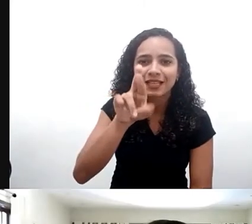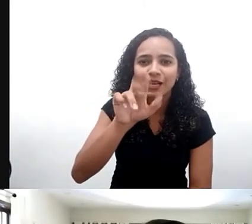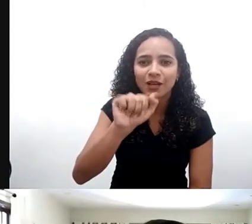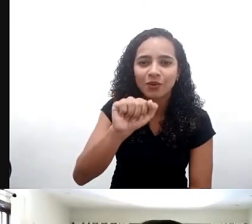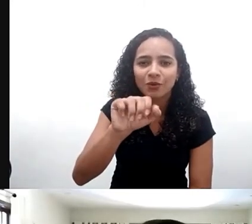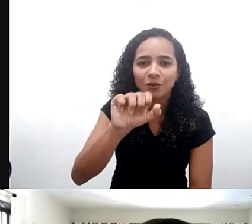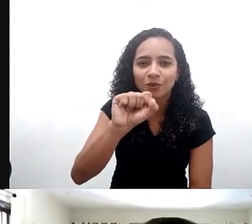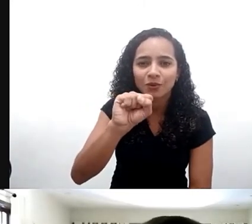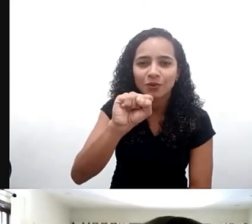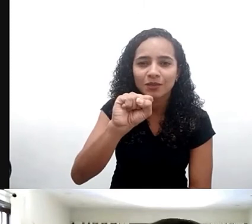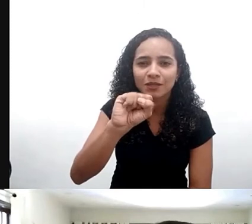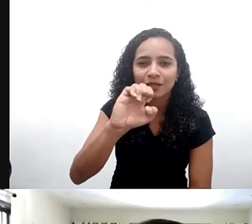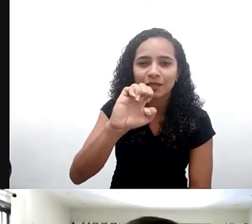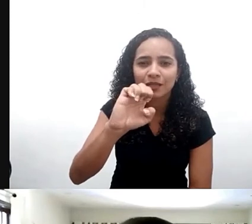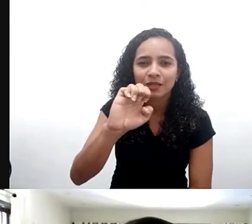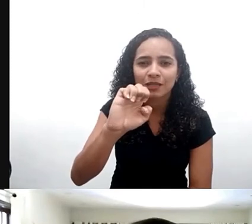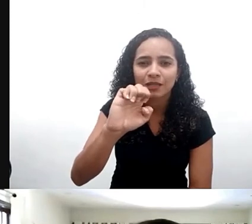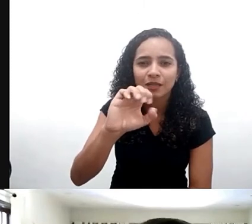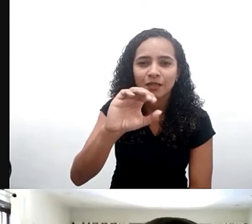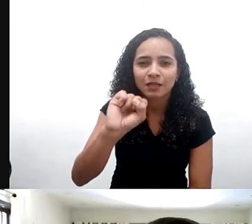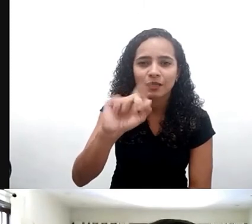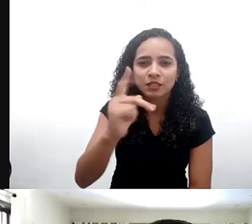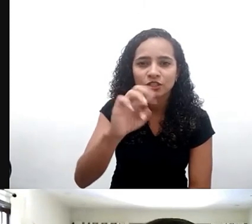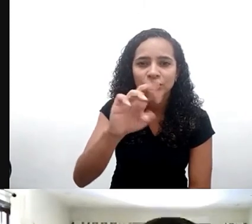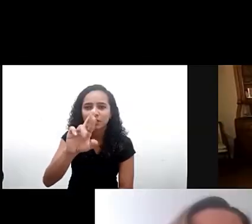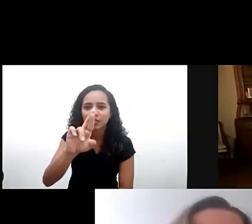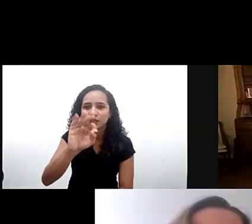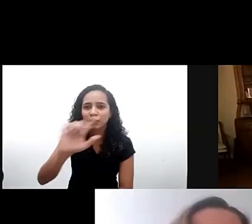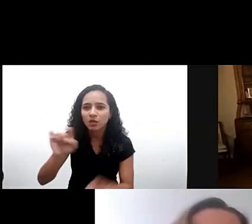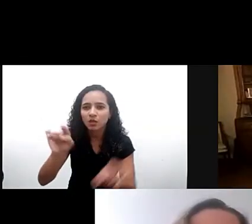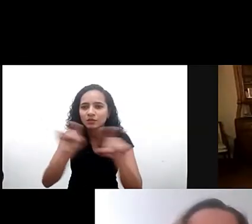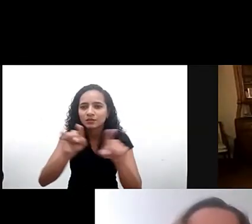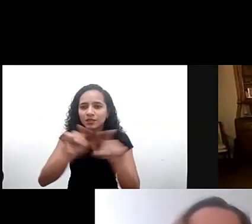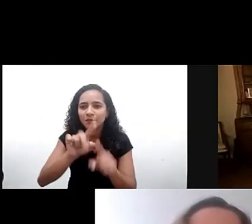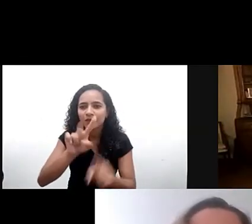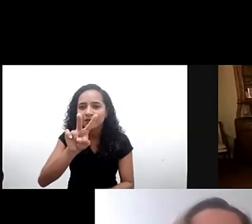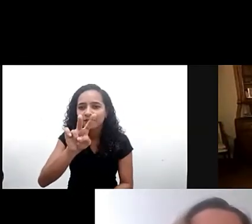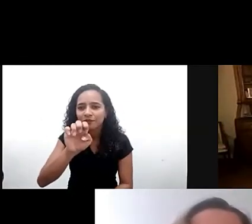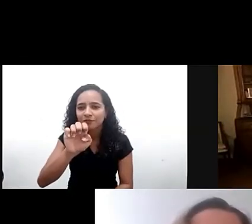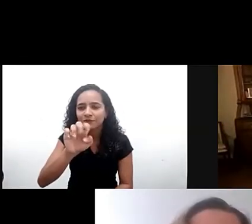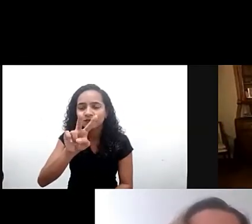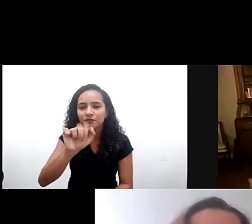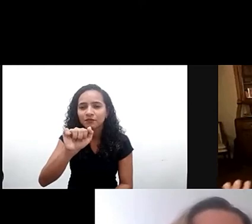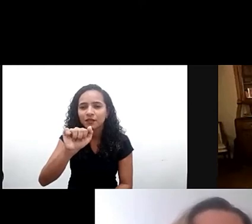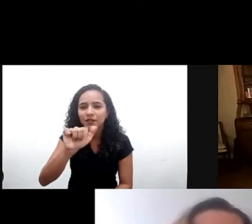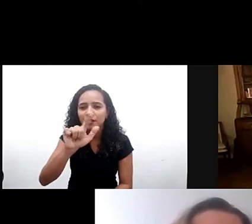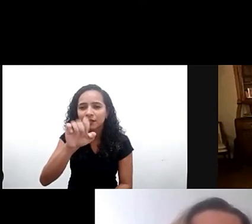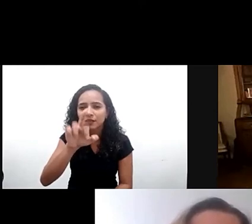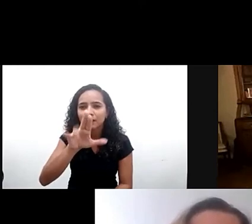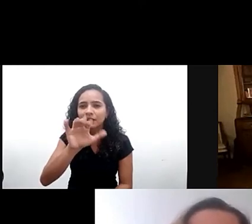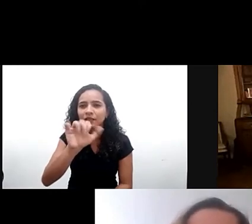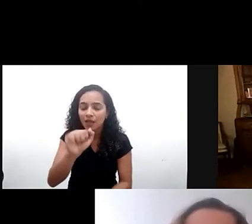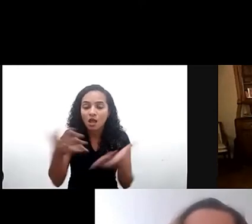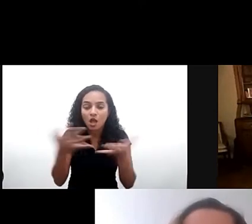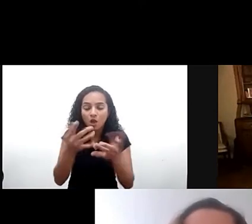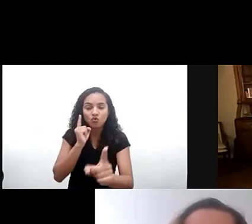Lionel Brossi é um prazer poder ter vocês aqui no nosso debate desse documento que na verdade esse nosso encontro